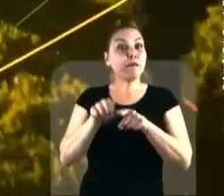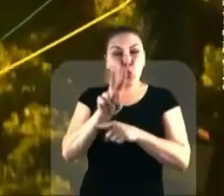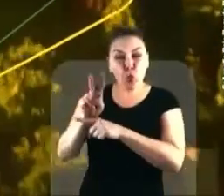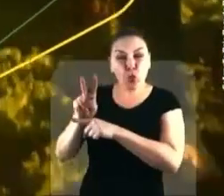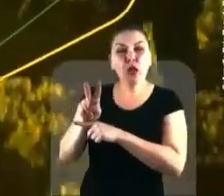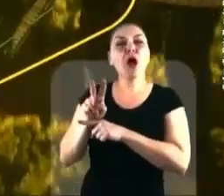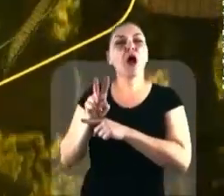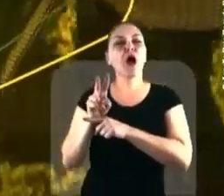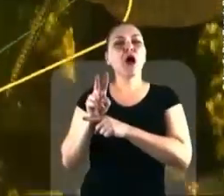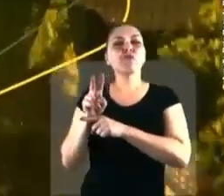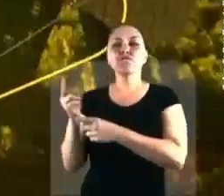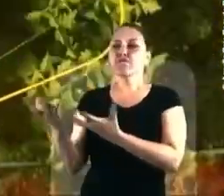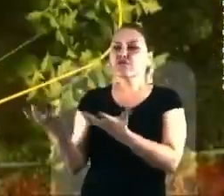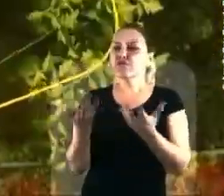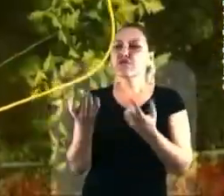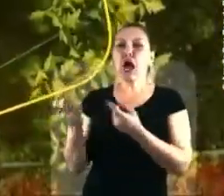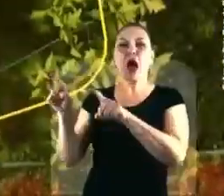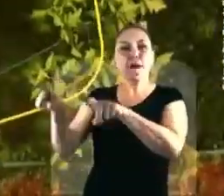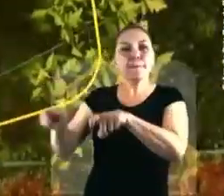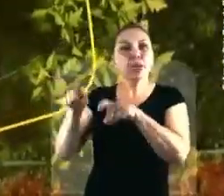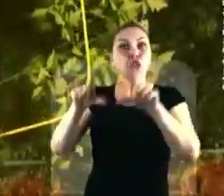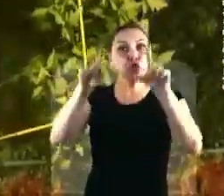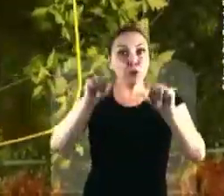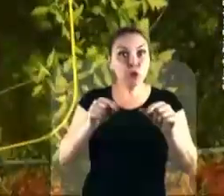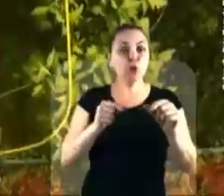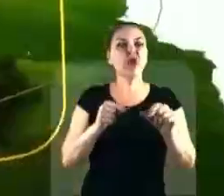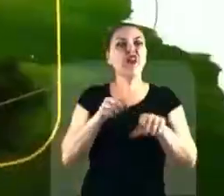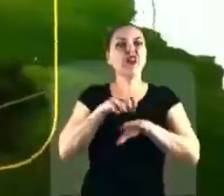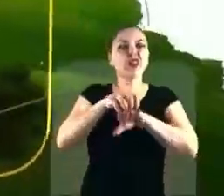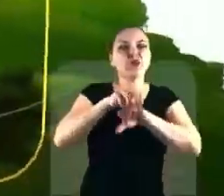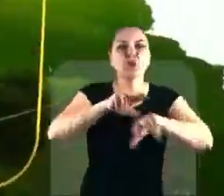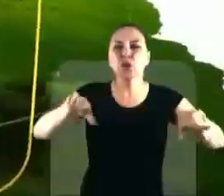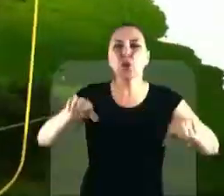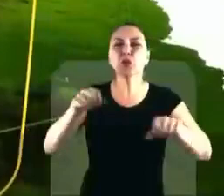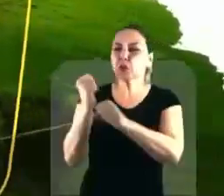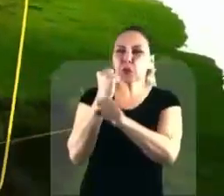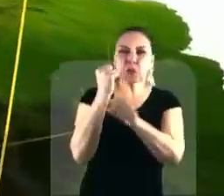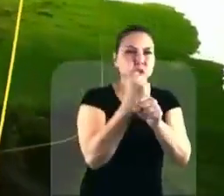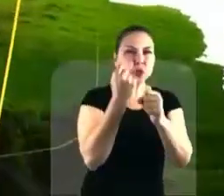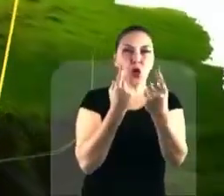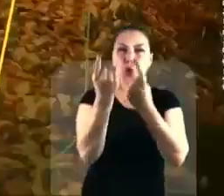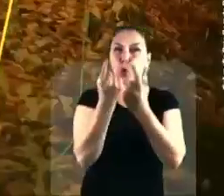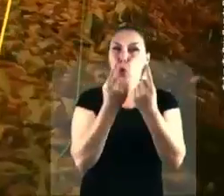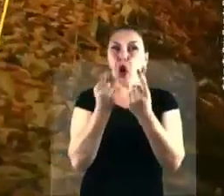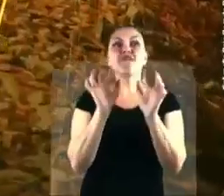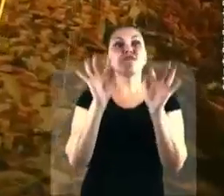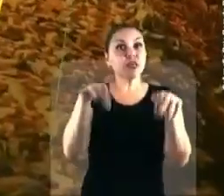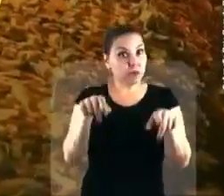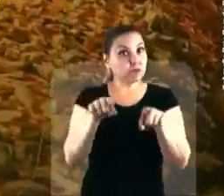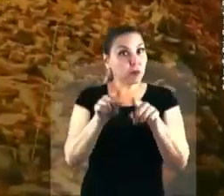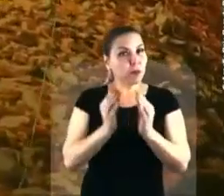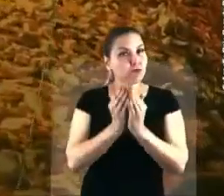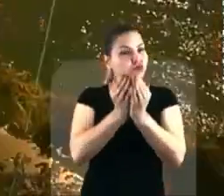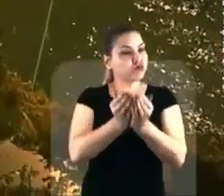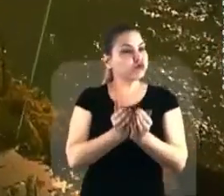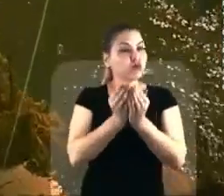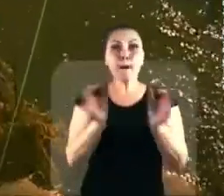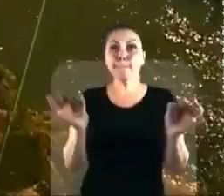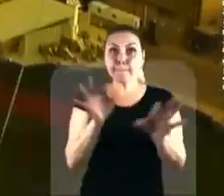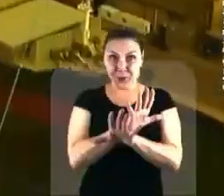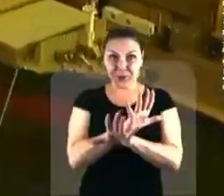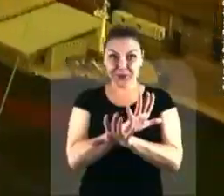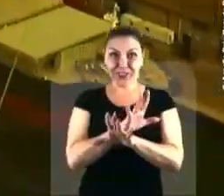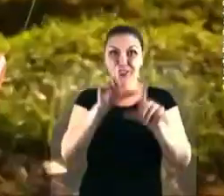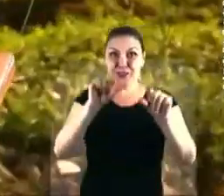fertilizantes. Vai seguir fortalecendo a segurança no campo e reduzir o custo de transportes, concluindo obras de ferrovias, rodovias